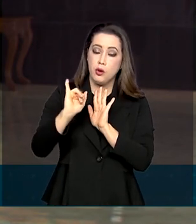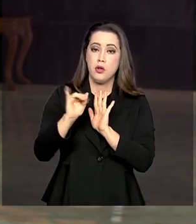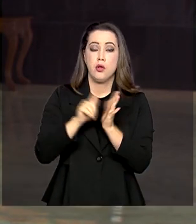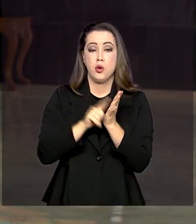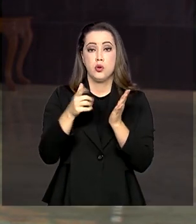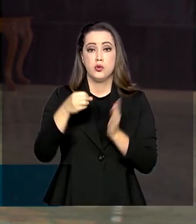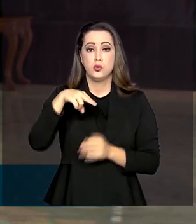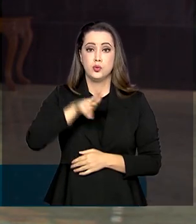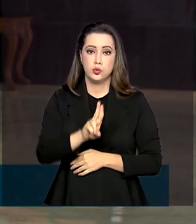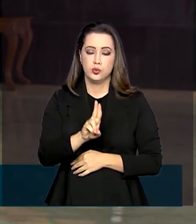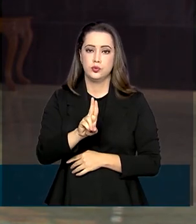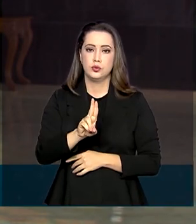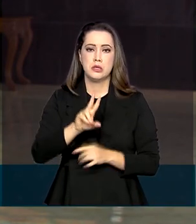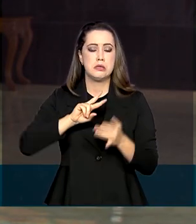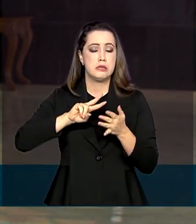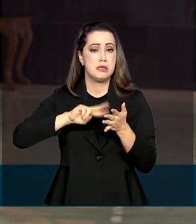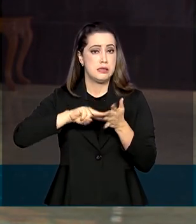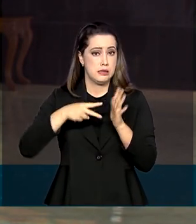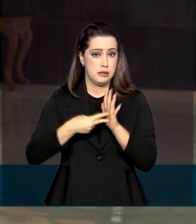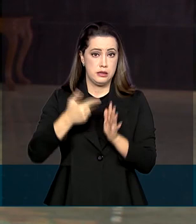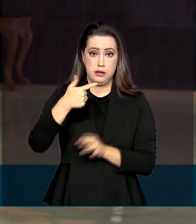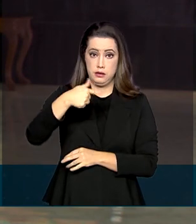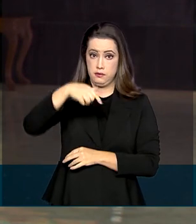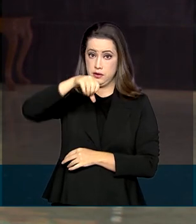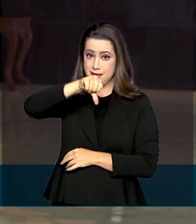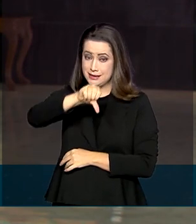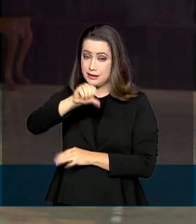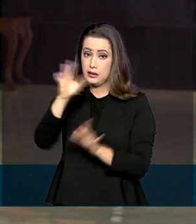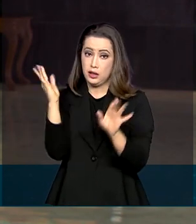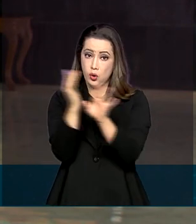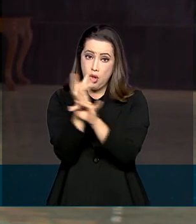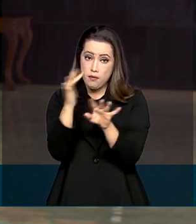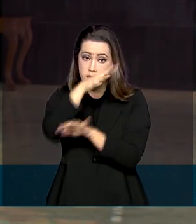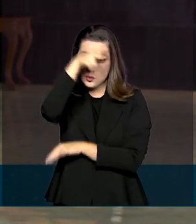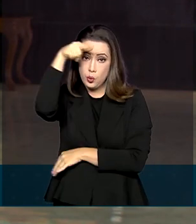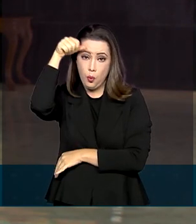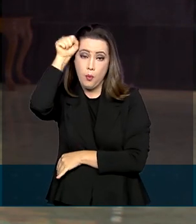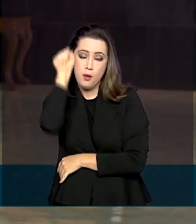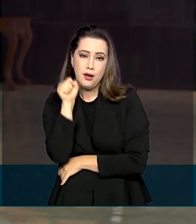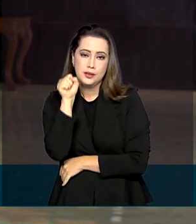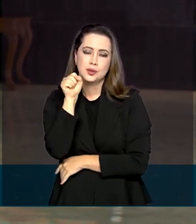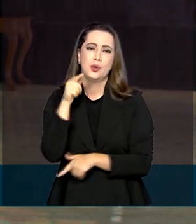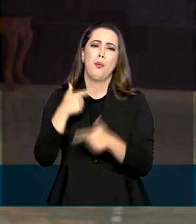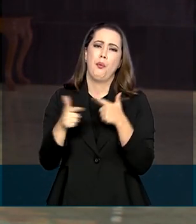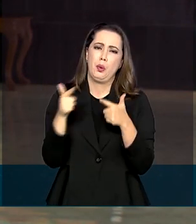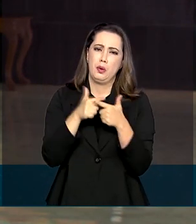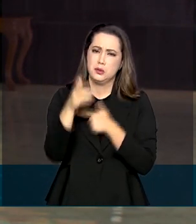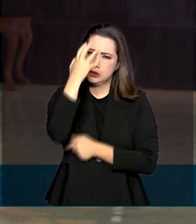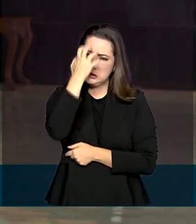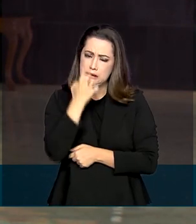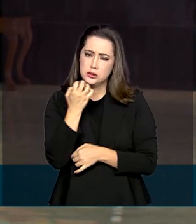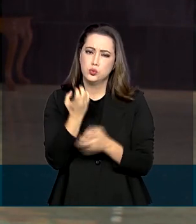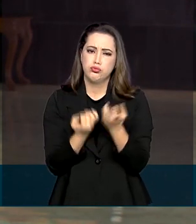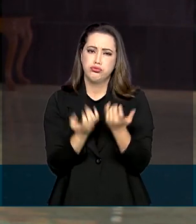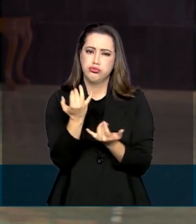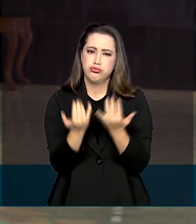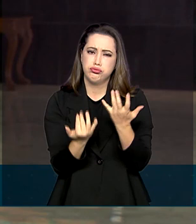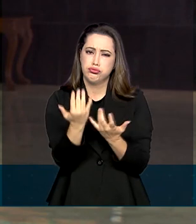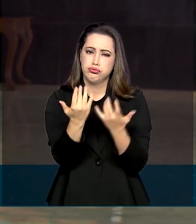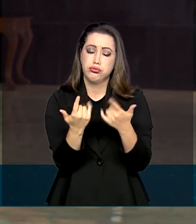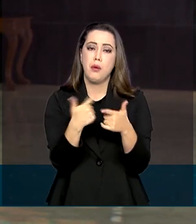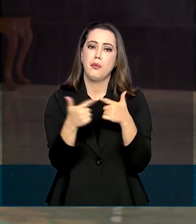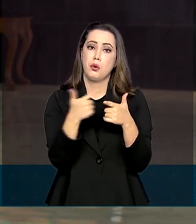valer para 79 cidades do Mato Grosso do Sul por causa das queimadas que atingem a região do